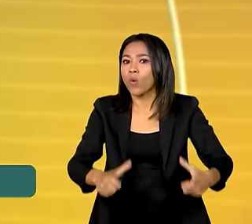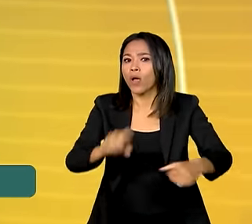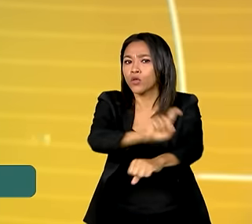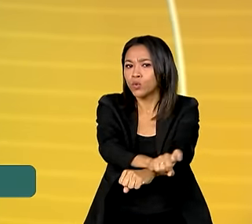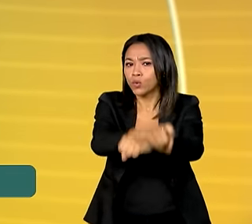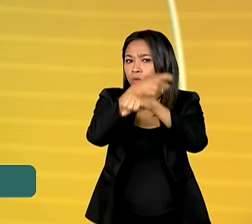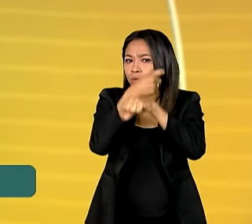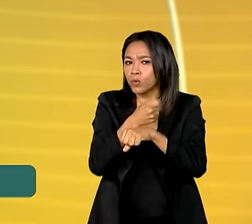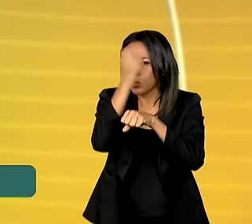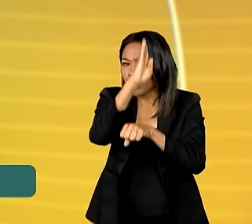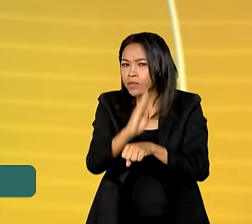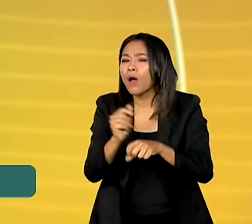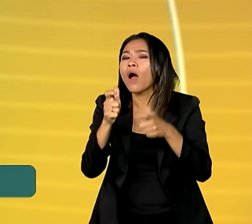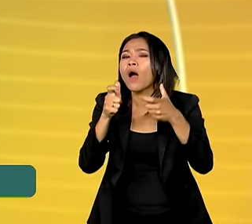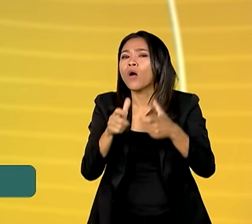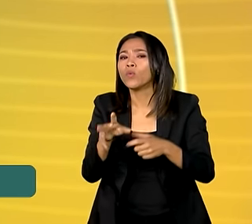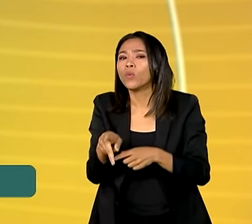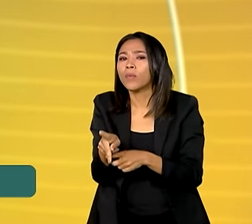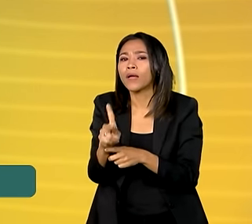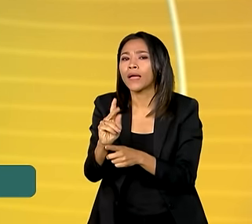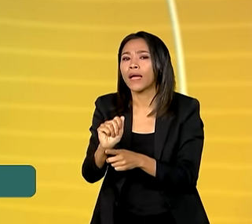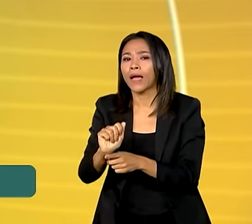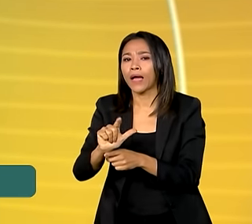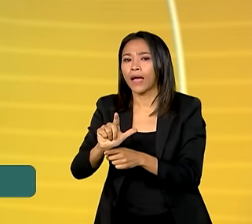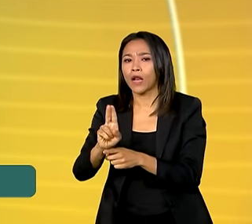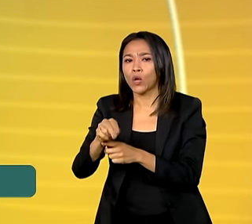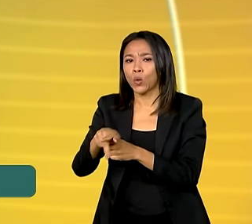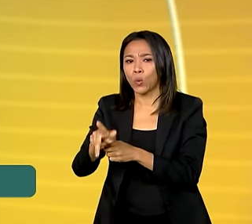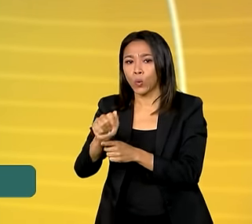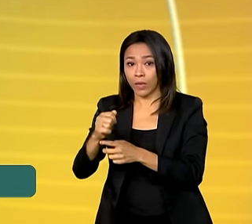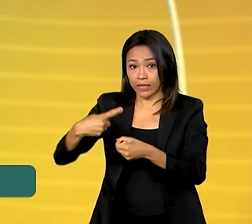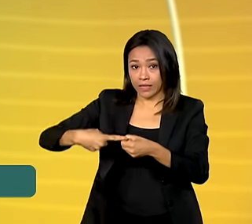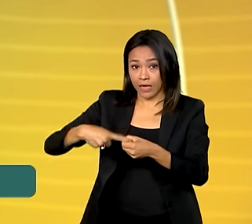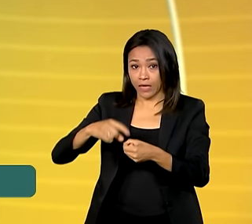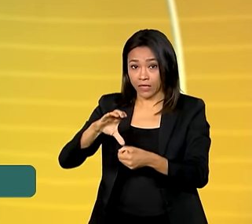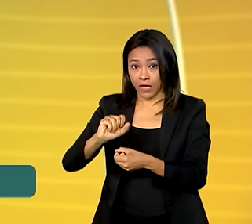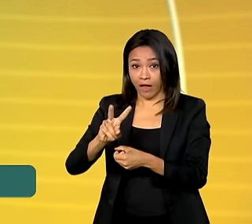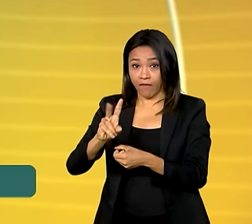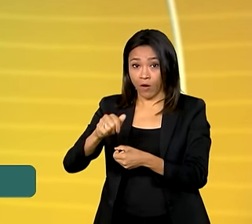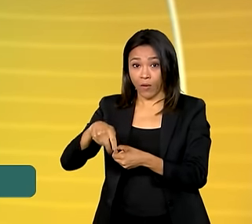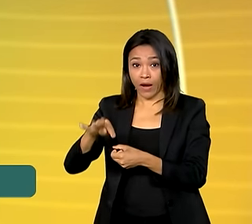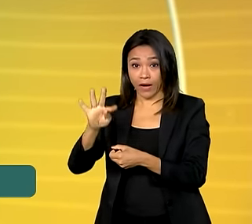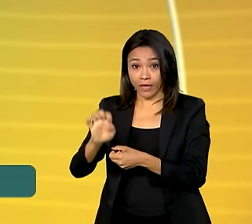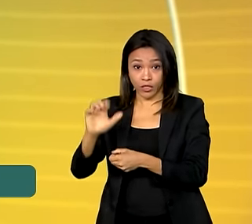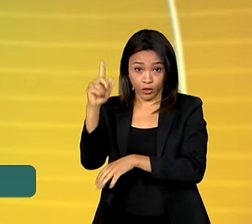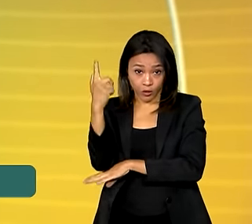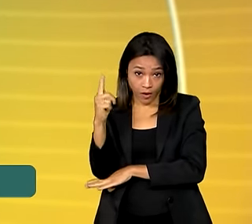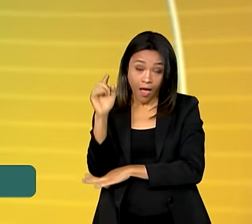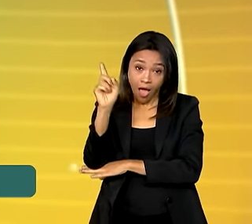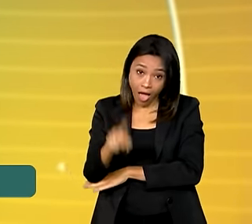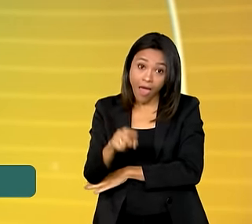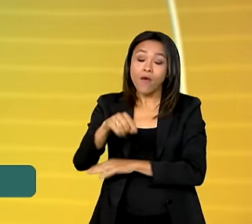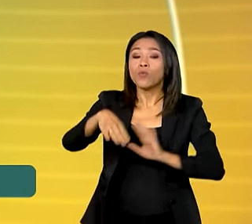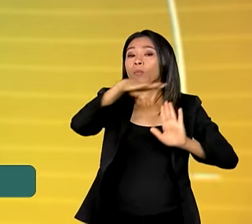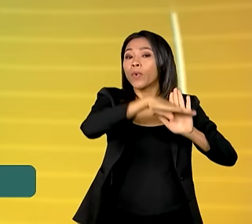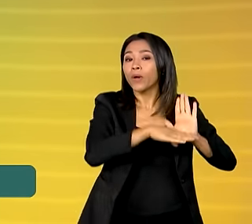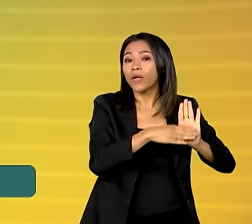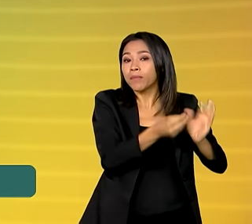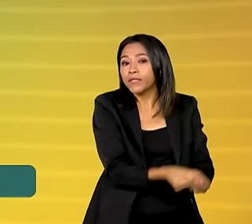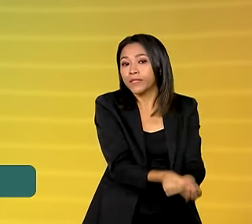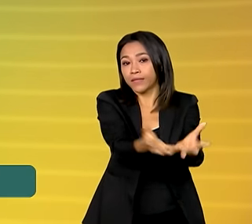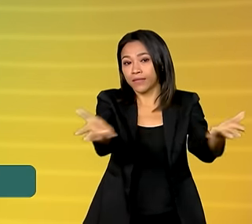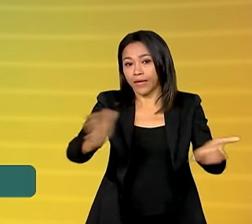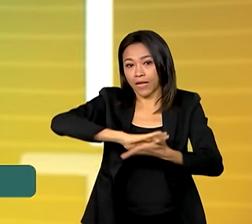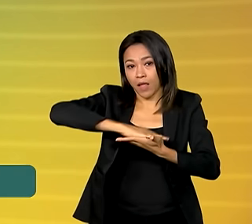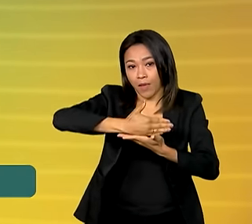os Calunga, em Cavalcante, Goiás. Os equipamentos fazem parte do programa Computadores para Inclusão e serão utilizados em